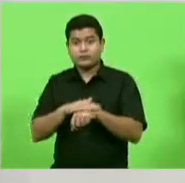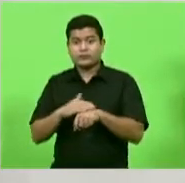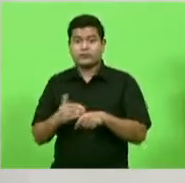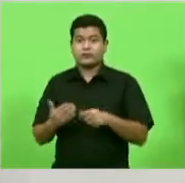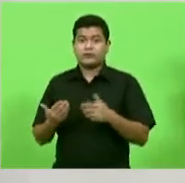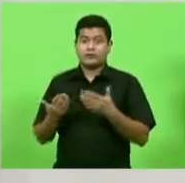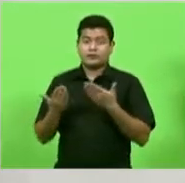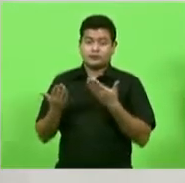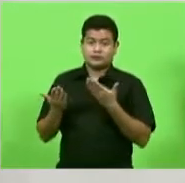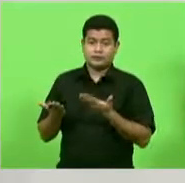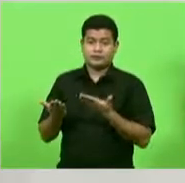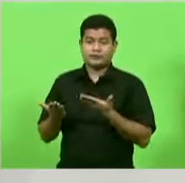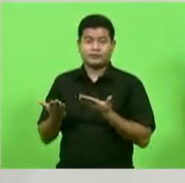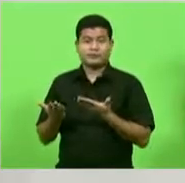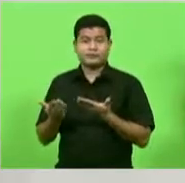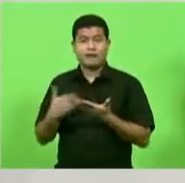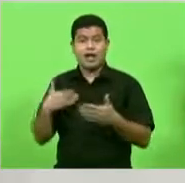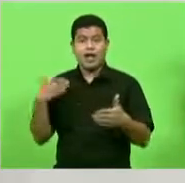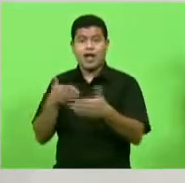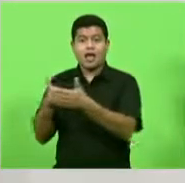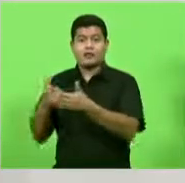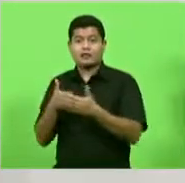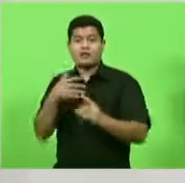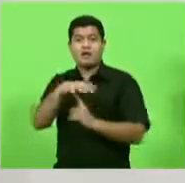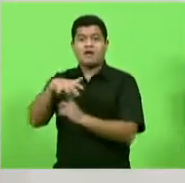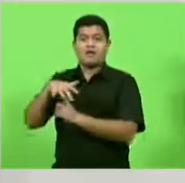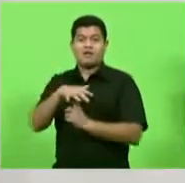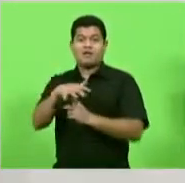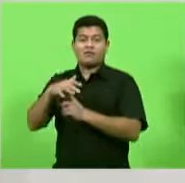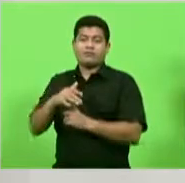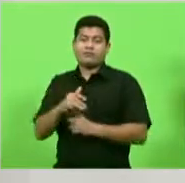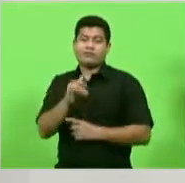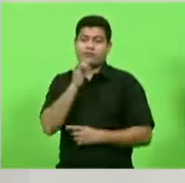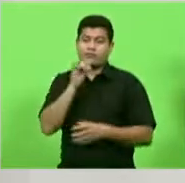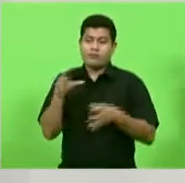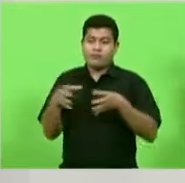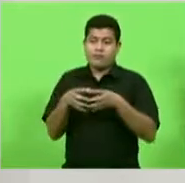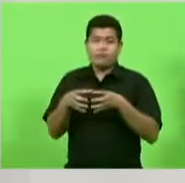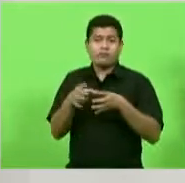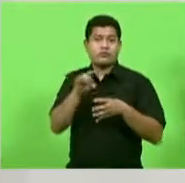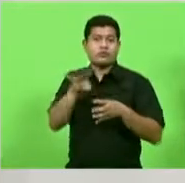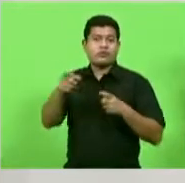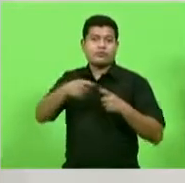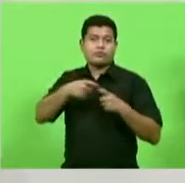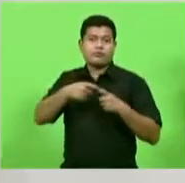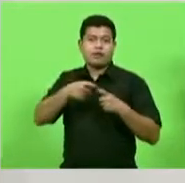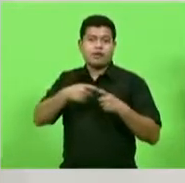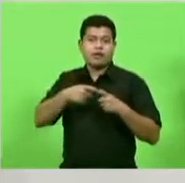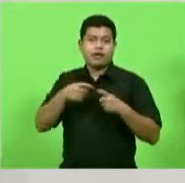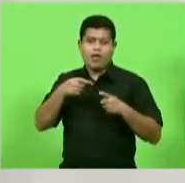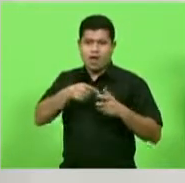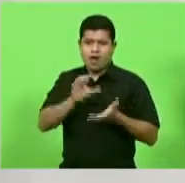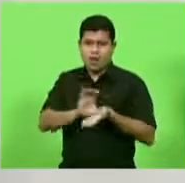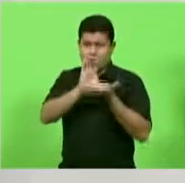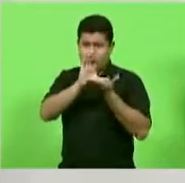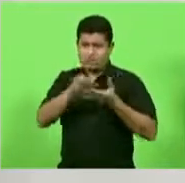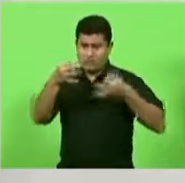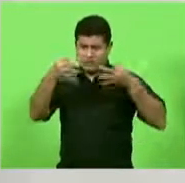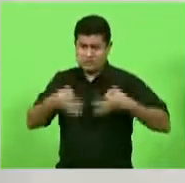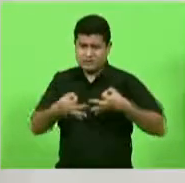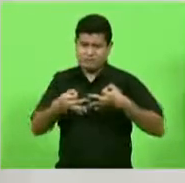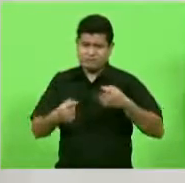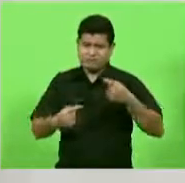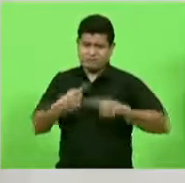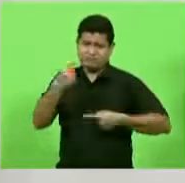decisões do COES em relação às restrições das feiras. Quando você faz um grupo só de médicos, então ele deixa de ser um conselho. Um